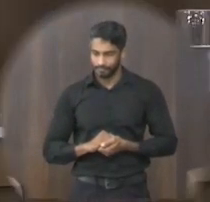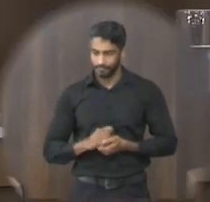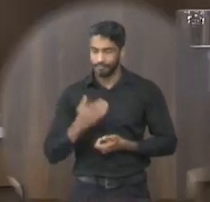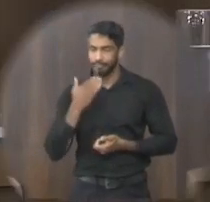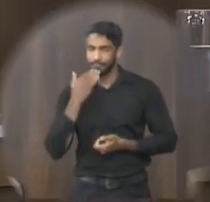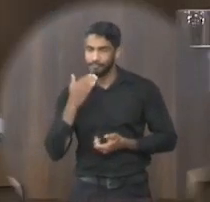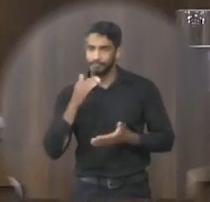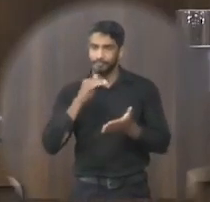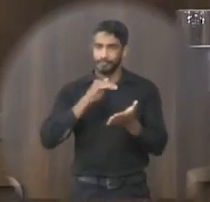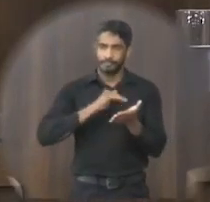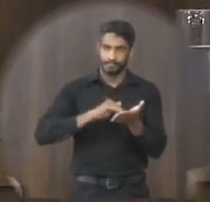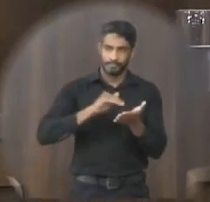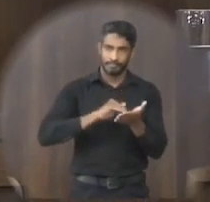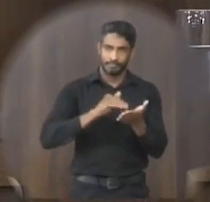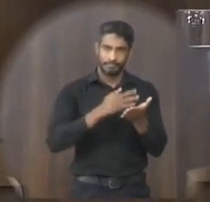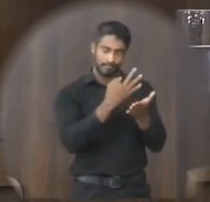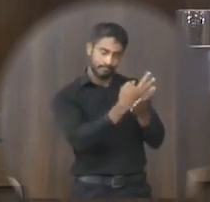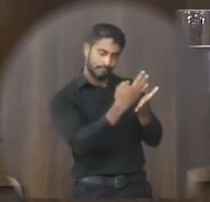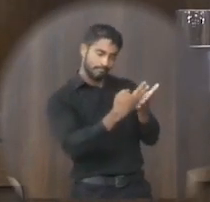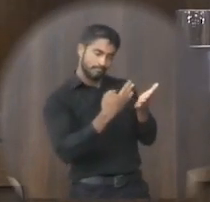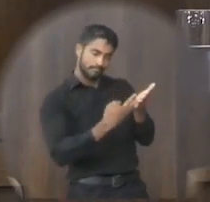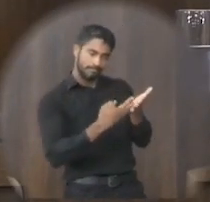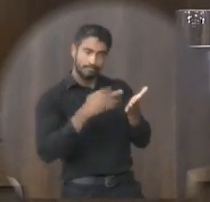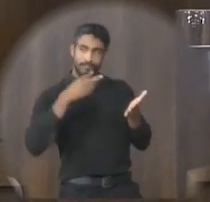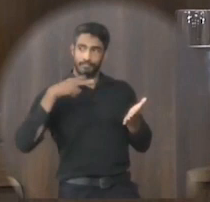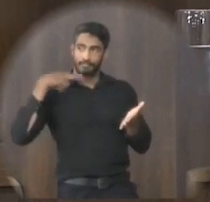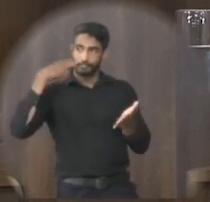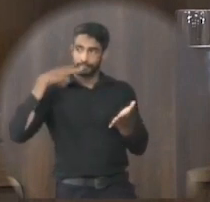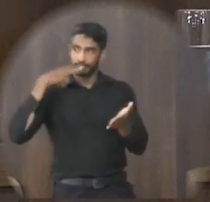solicito ao seu secretário que faça a chamada dos vereadores